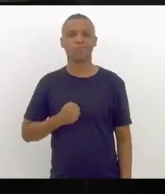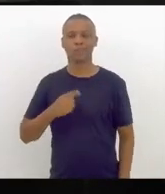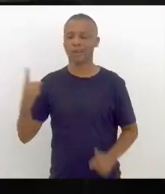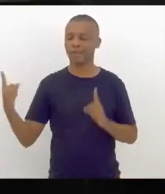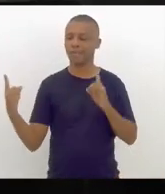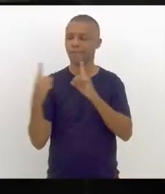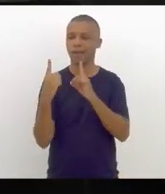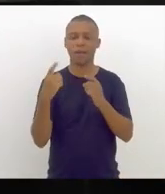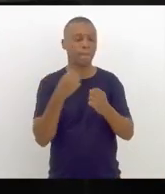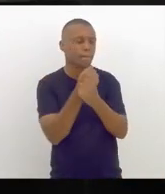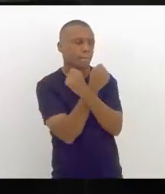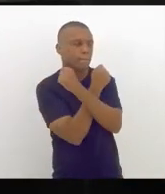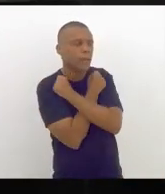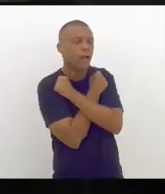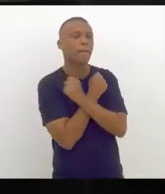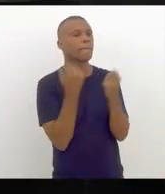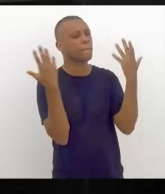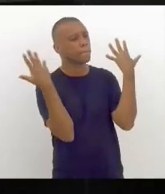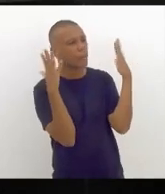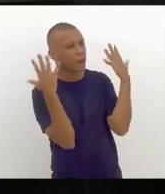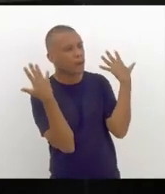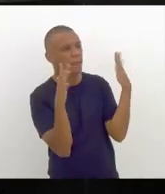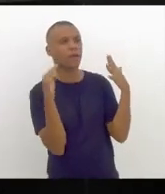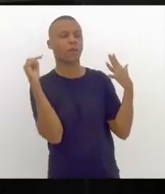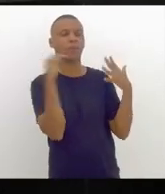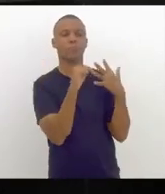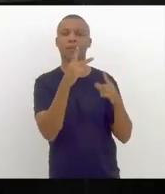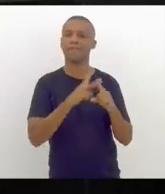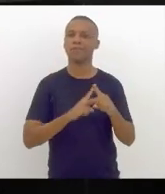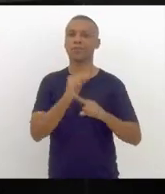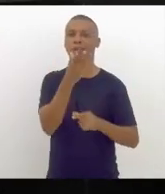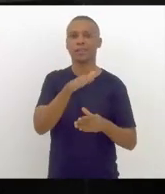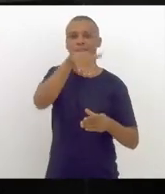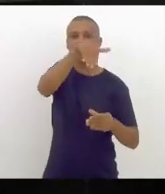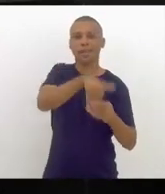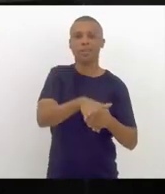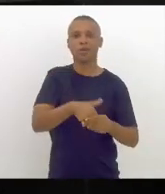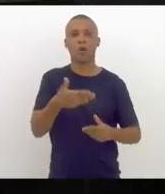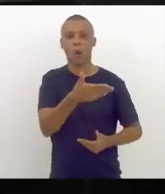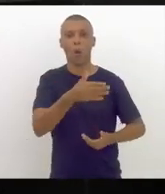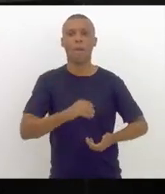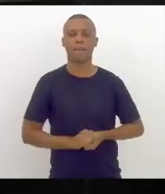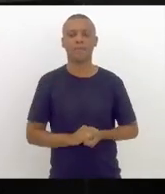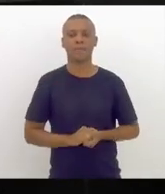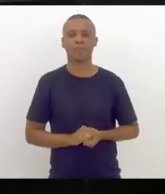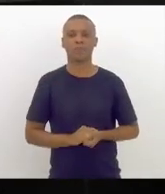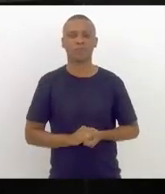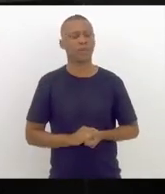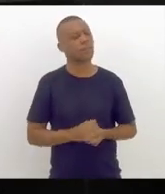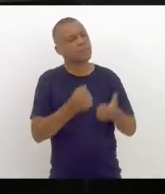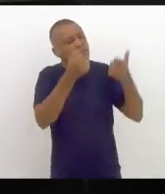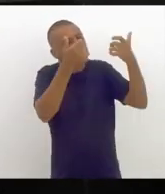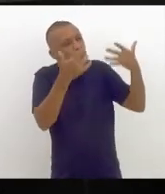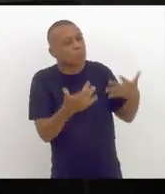abraço para me parabenizar pela minha vitória e dizer, não é, deputada, eu